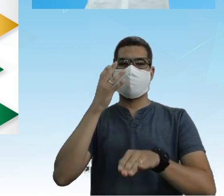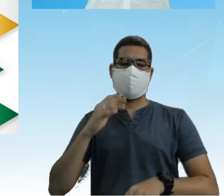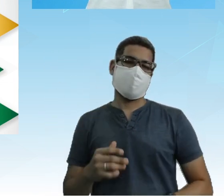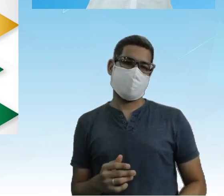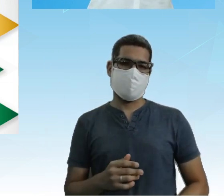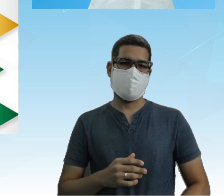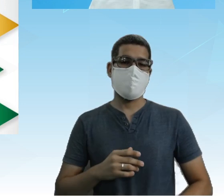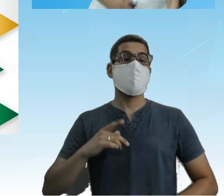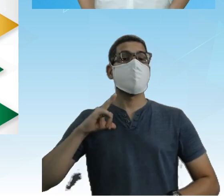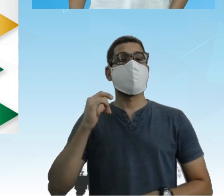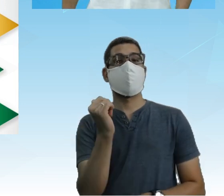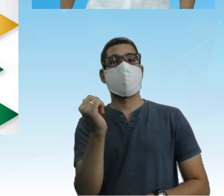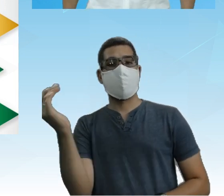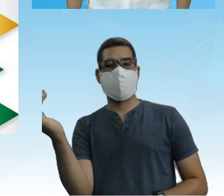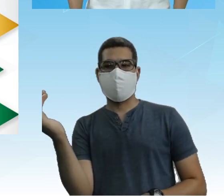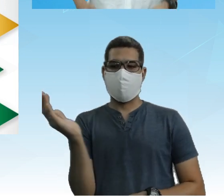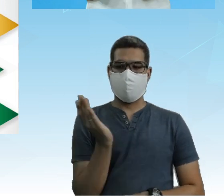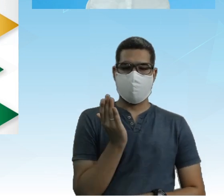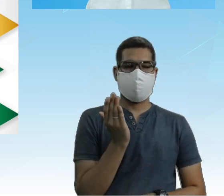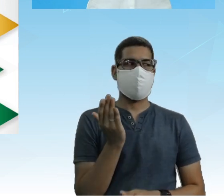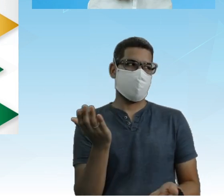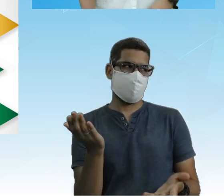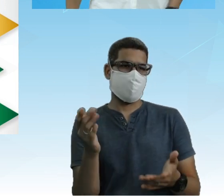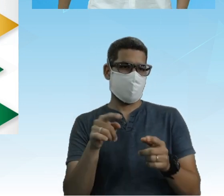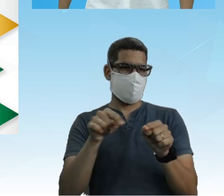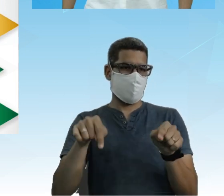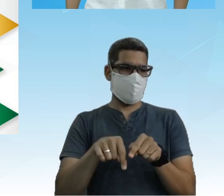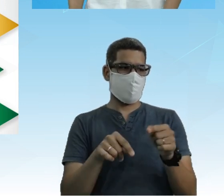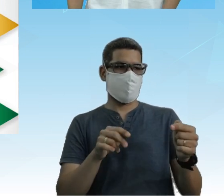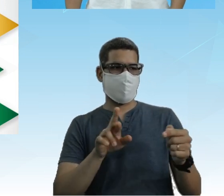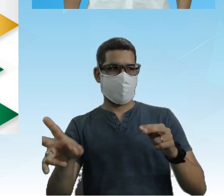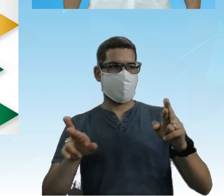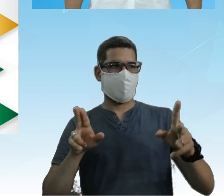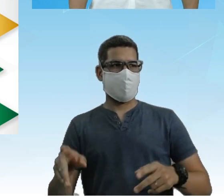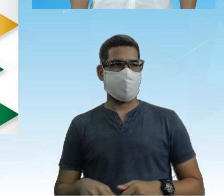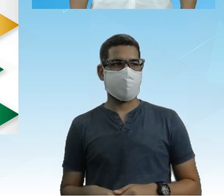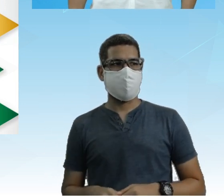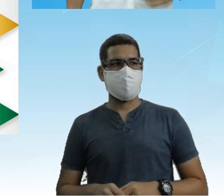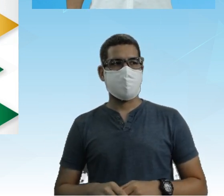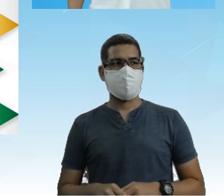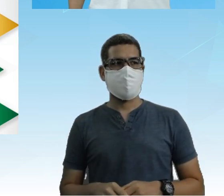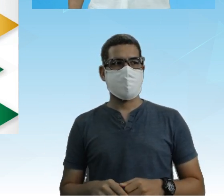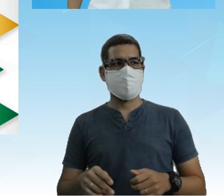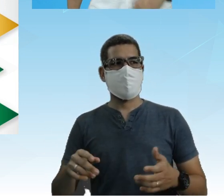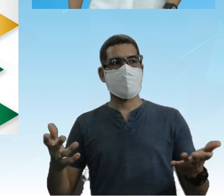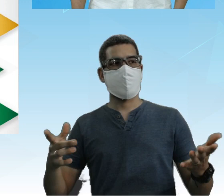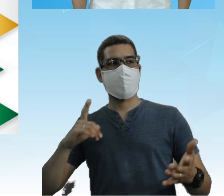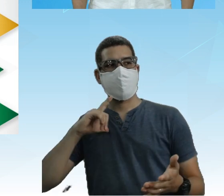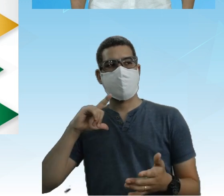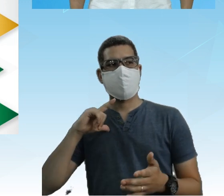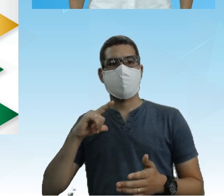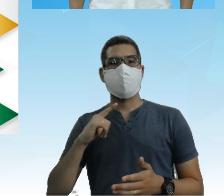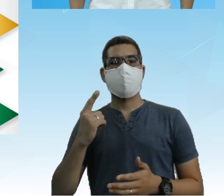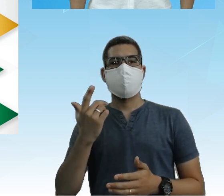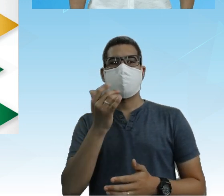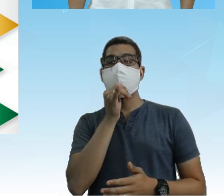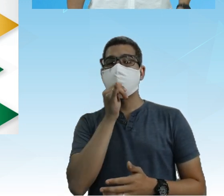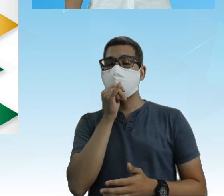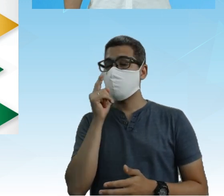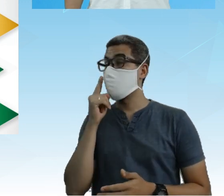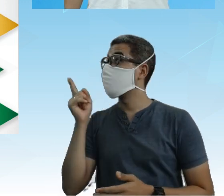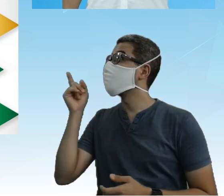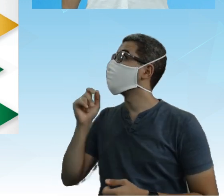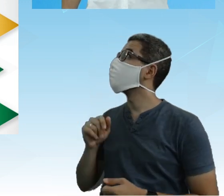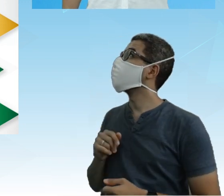sai de um quadrante Para outro quadrante Refletir Beleza? Vamos lá comigo Tem um exemplo De uma reflexão Tem